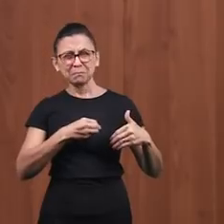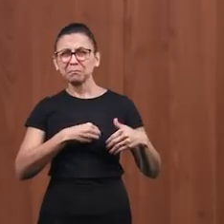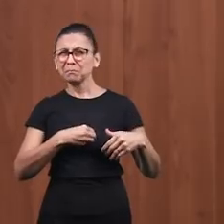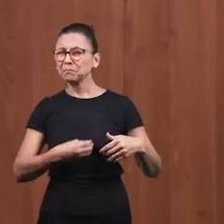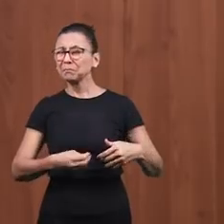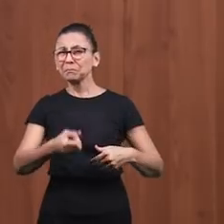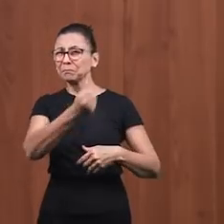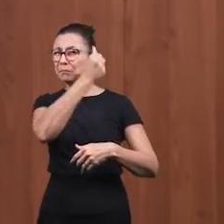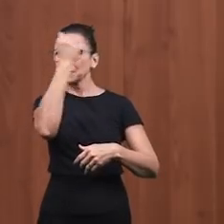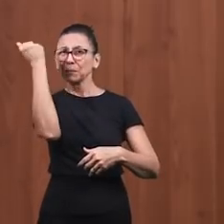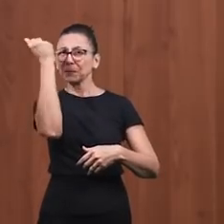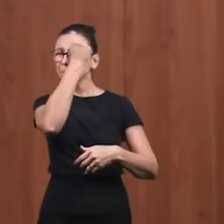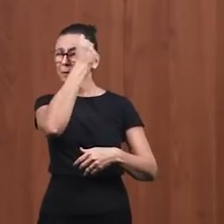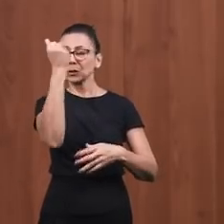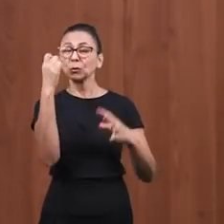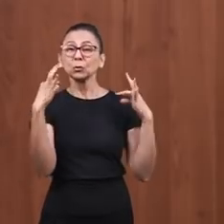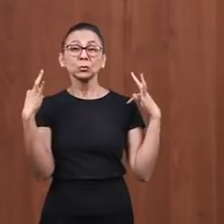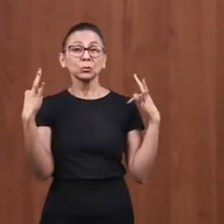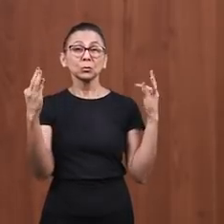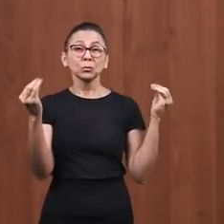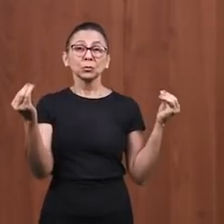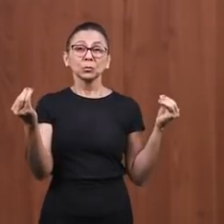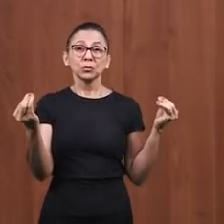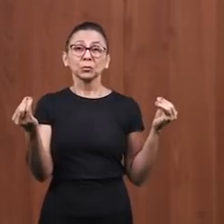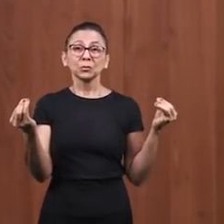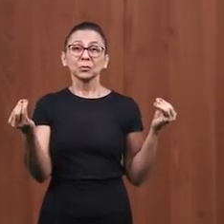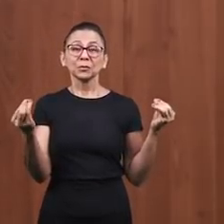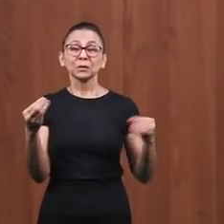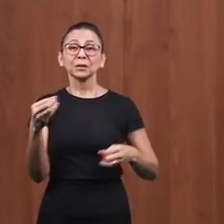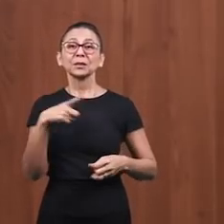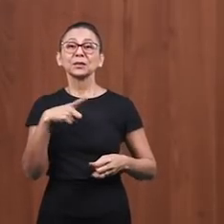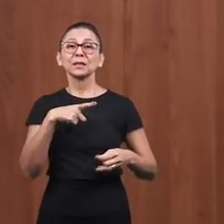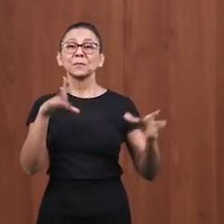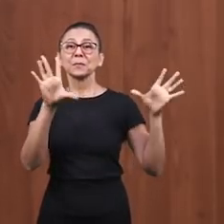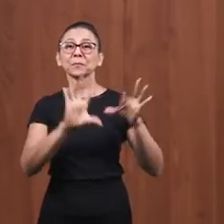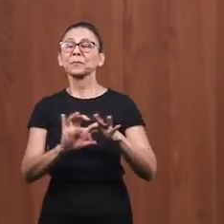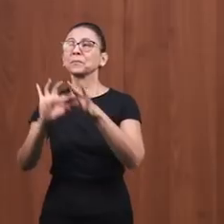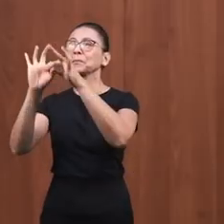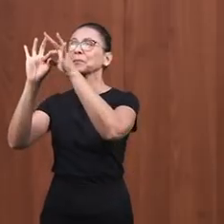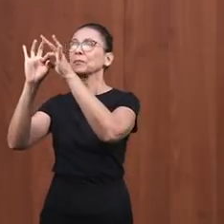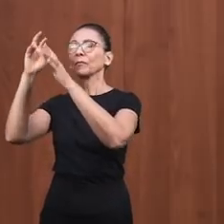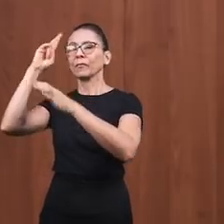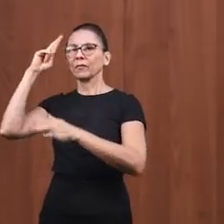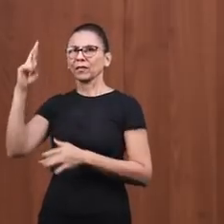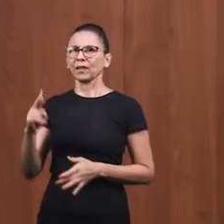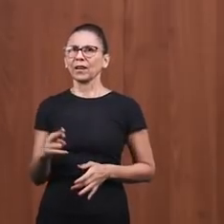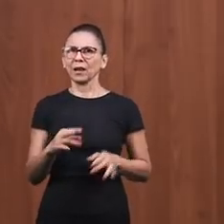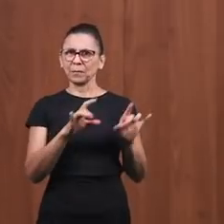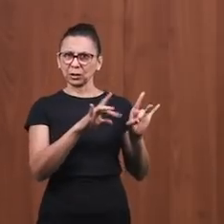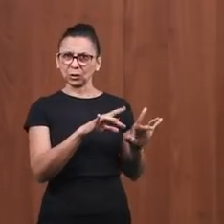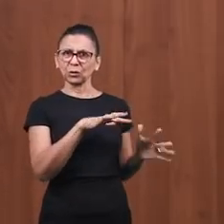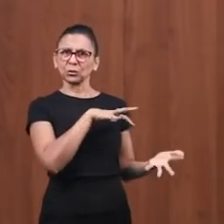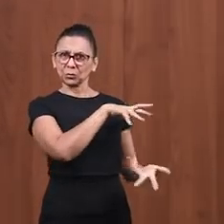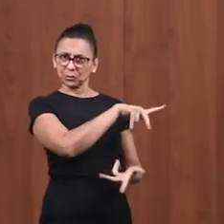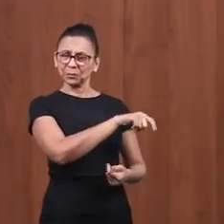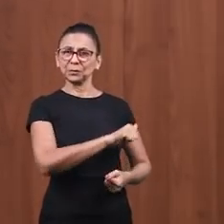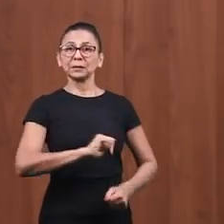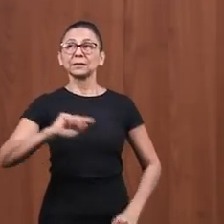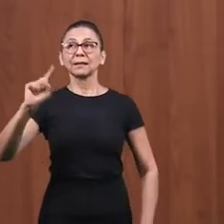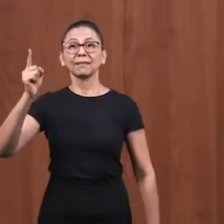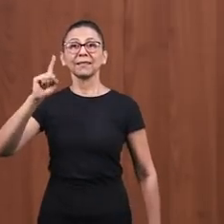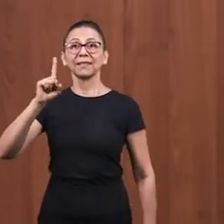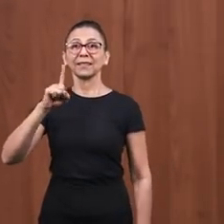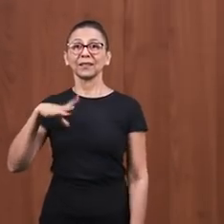os nossos pecados e nos deu comunhão com o Senhor. Mas nos deixou ali, no mundo? Não. Ele nos